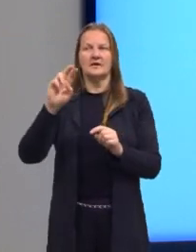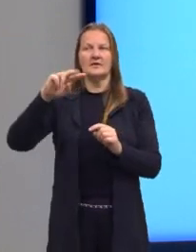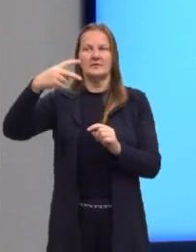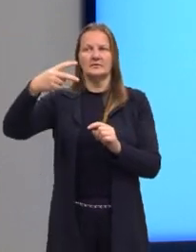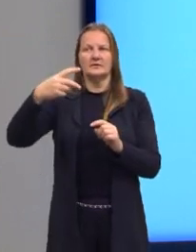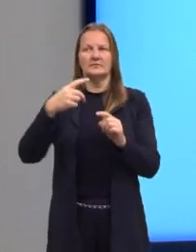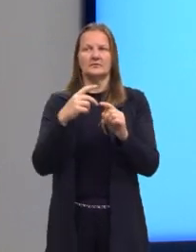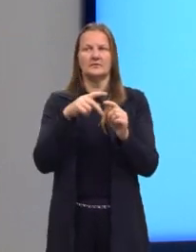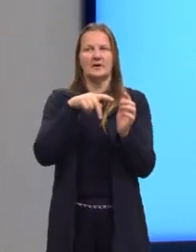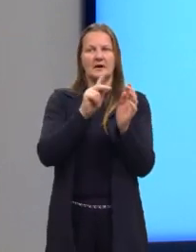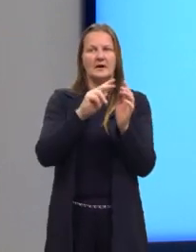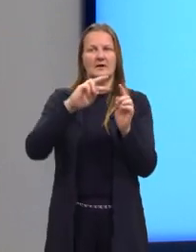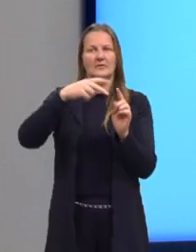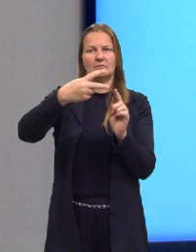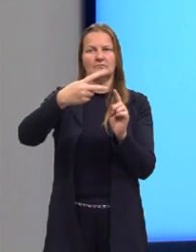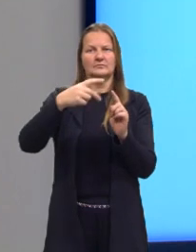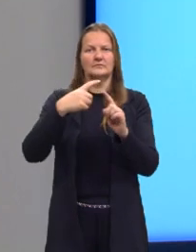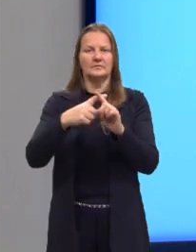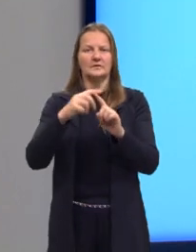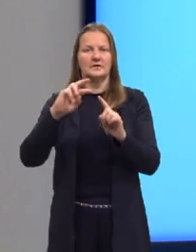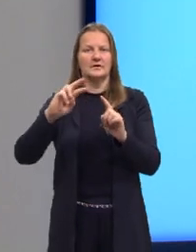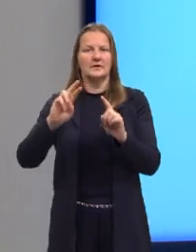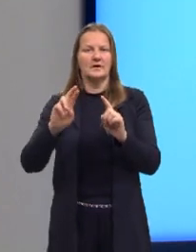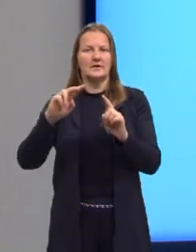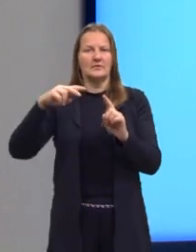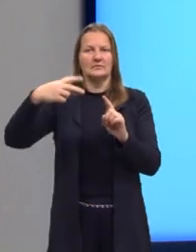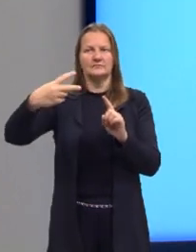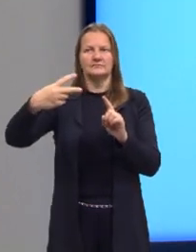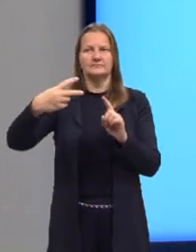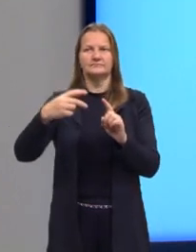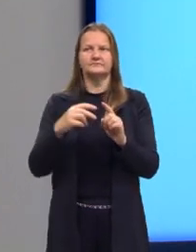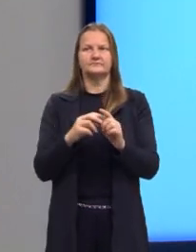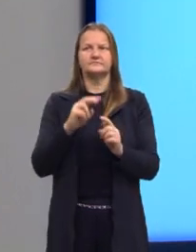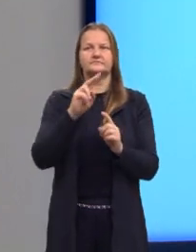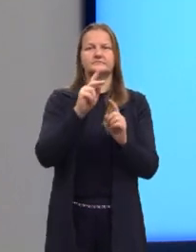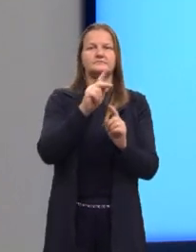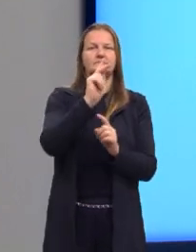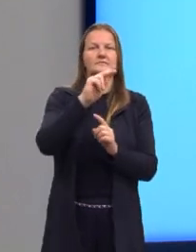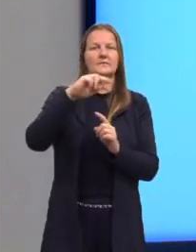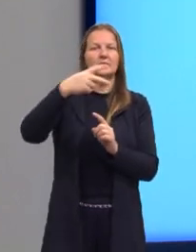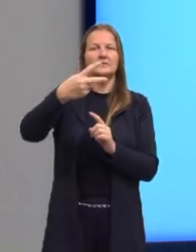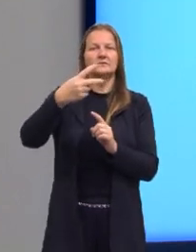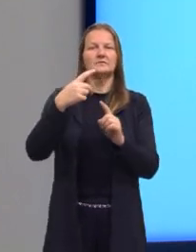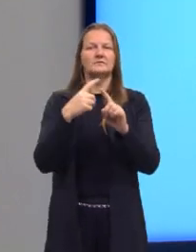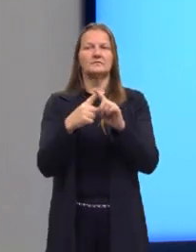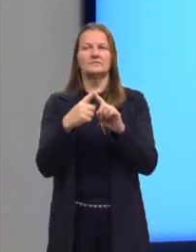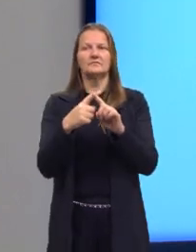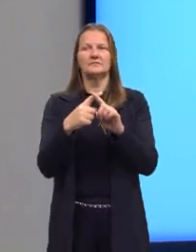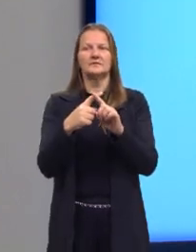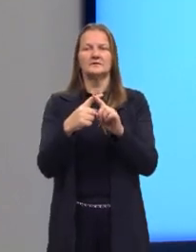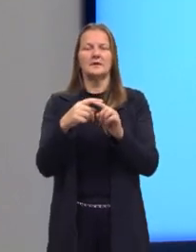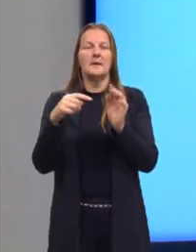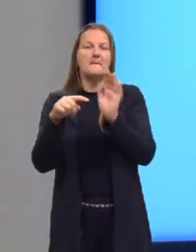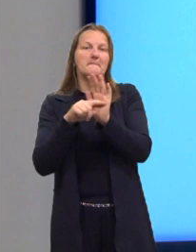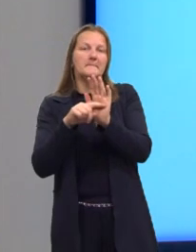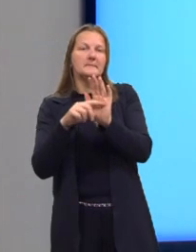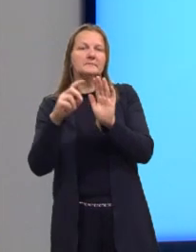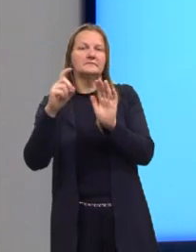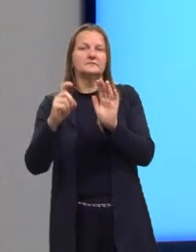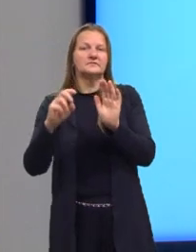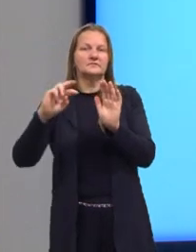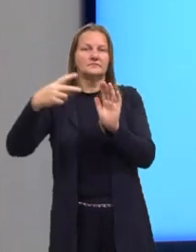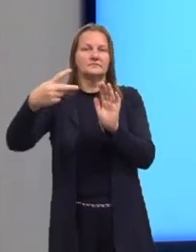quadrado, então K ao quadrado R ao quadrado e K ao quadrado multiplica menos X ao quadrado,